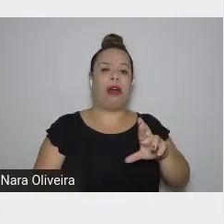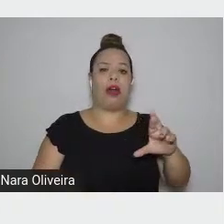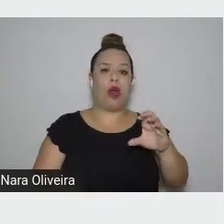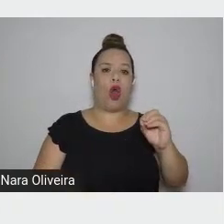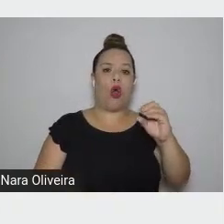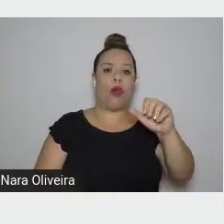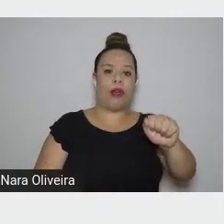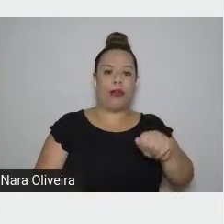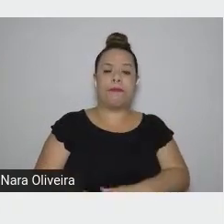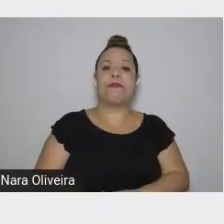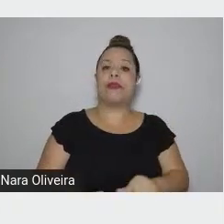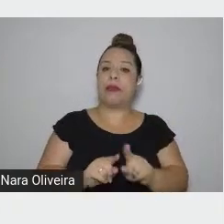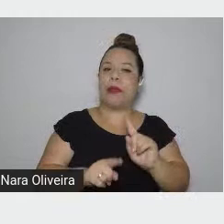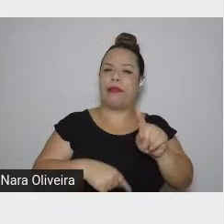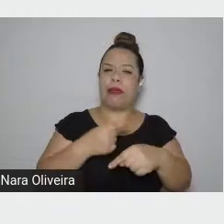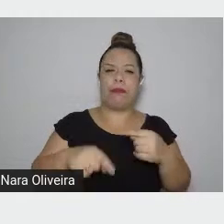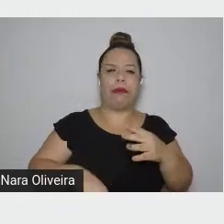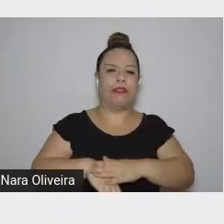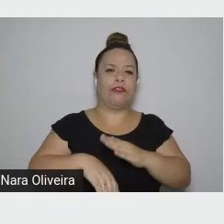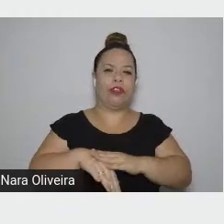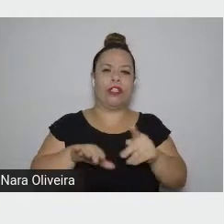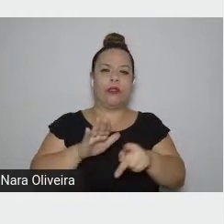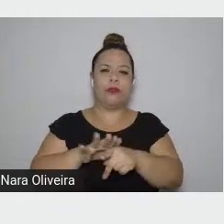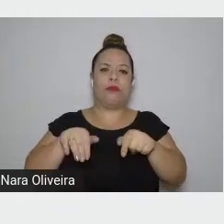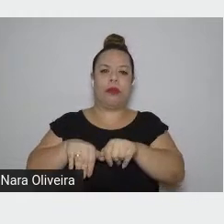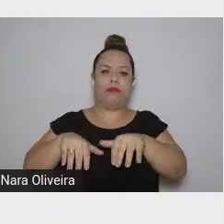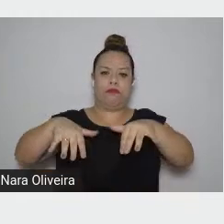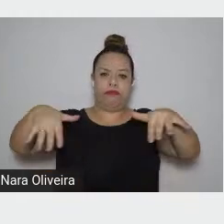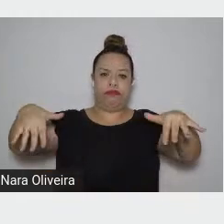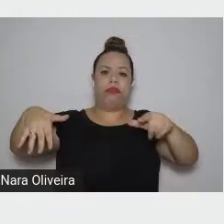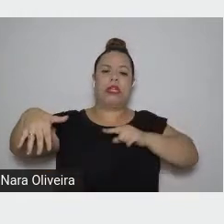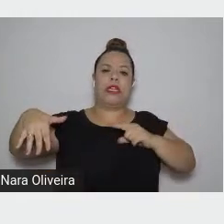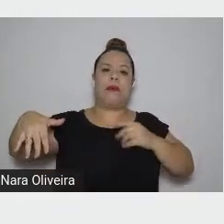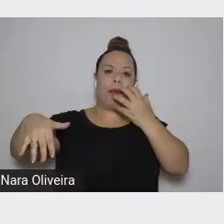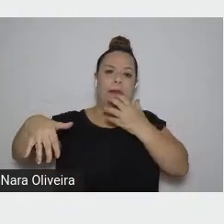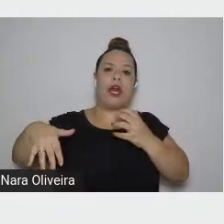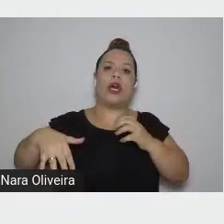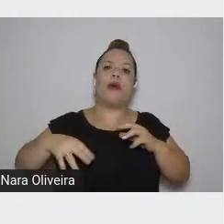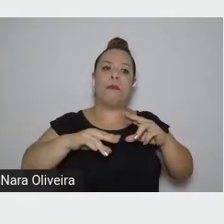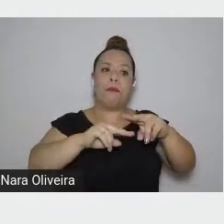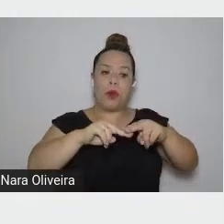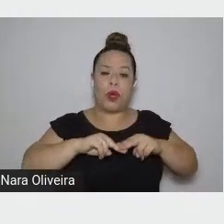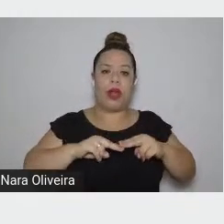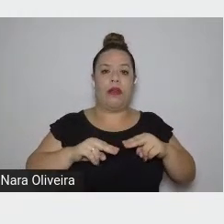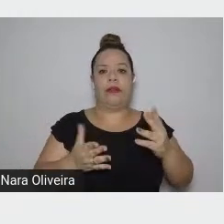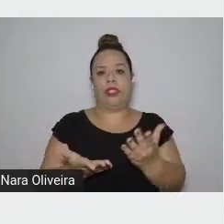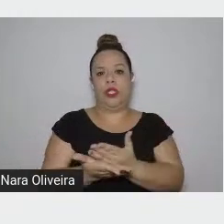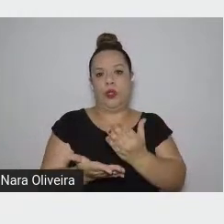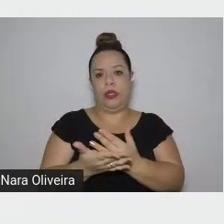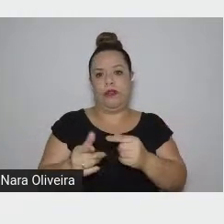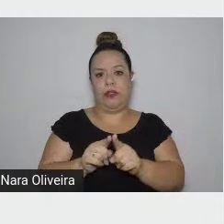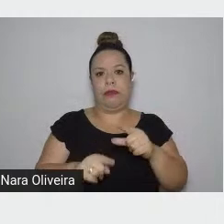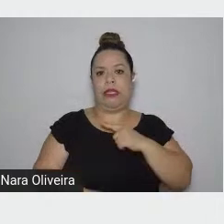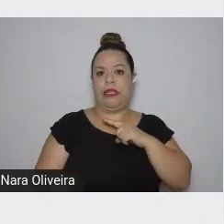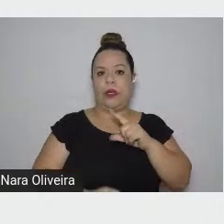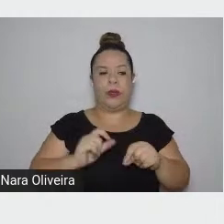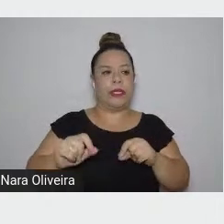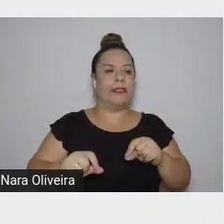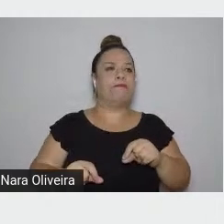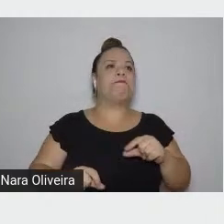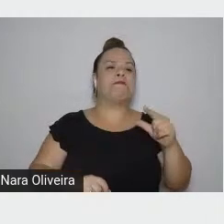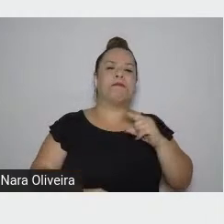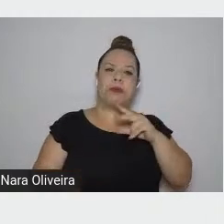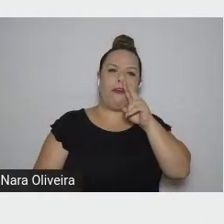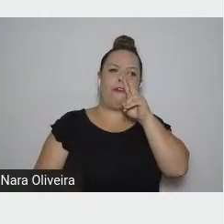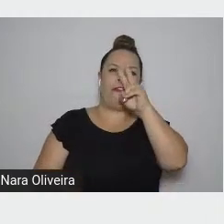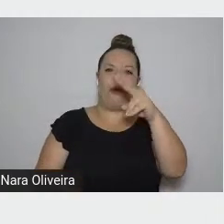ópera, depois foi criada a partir do livro. É uma ópera de grande fôlego. Nesse